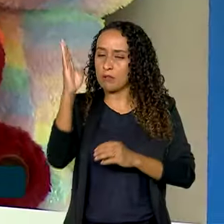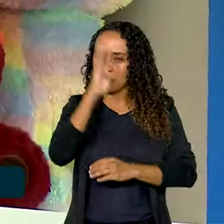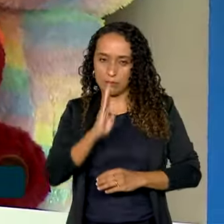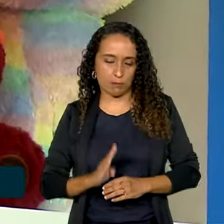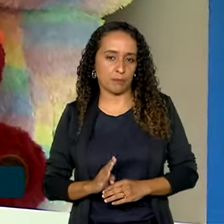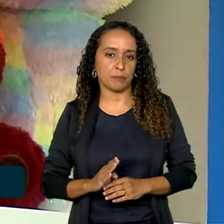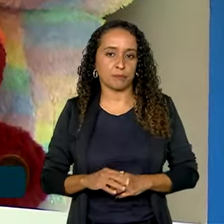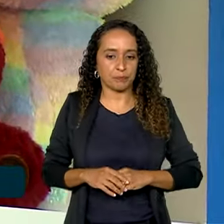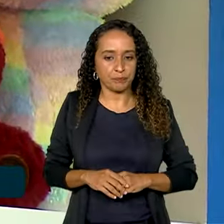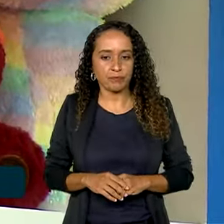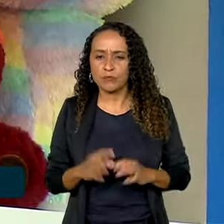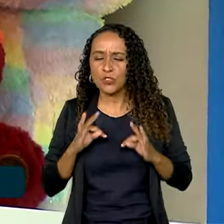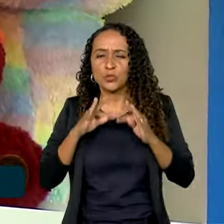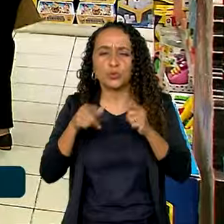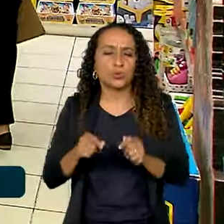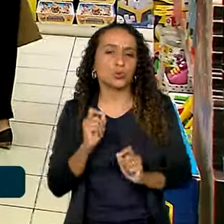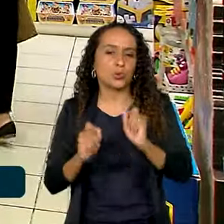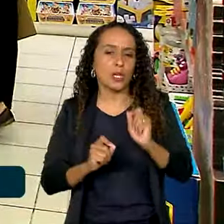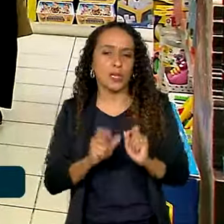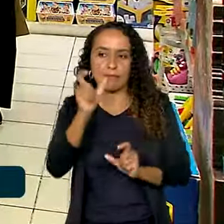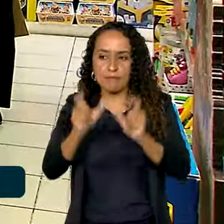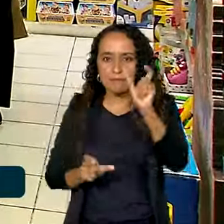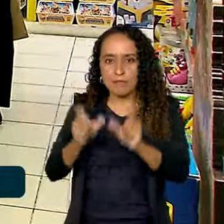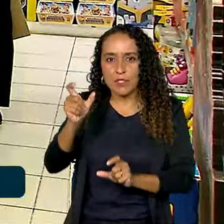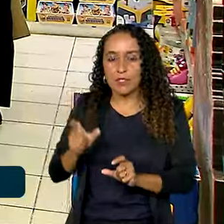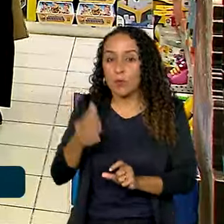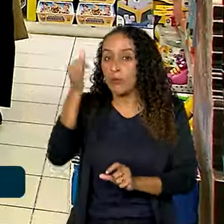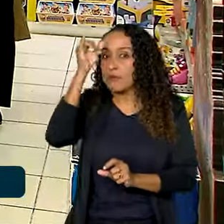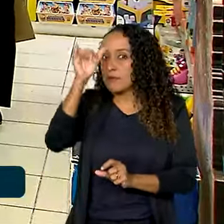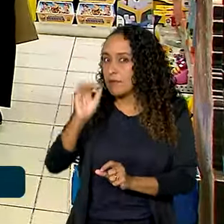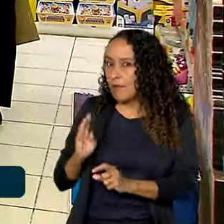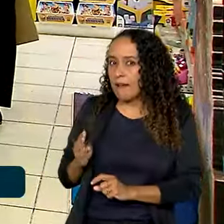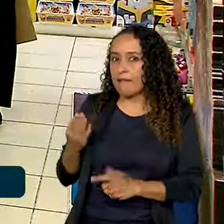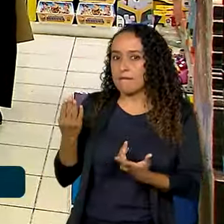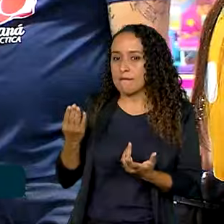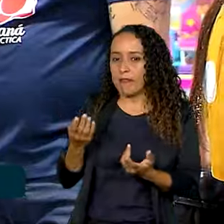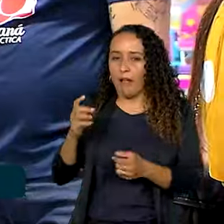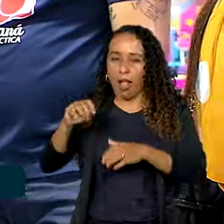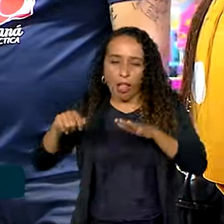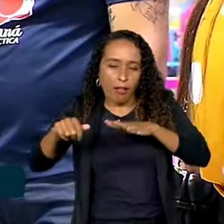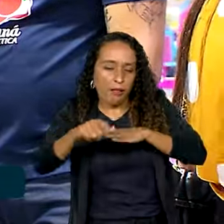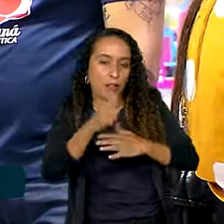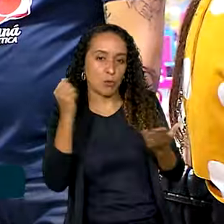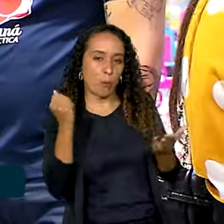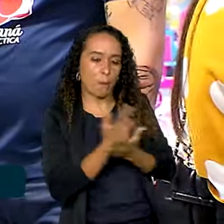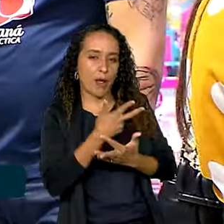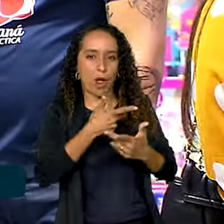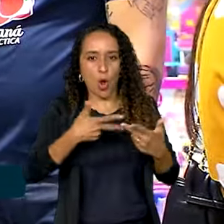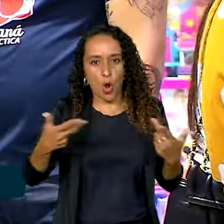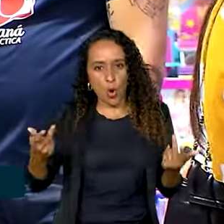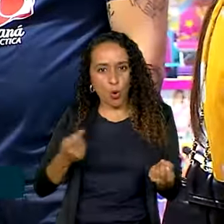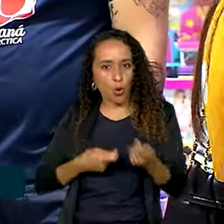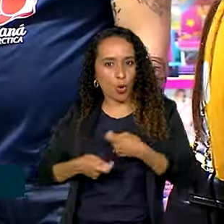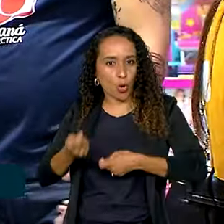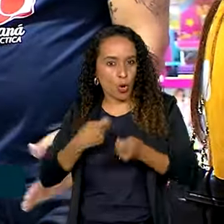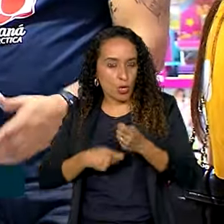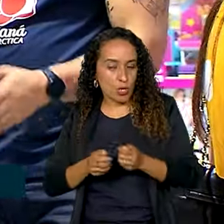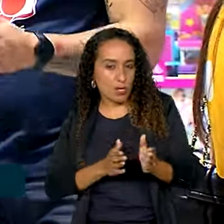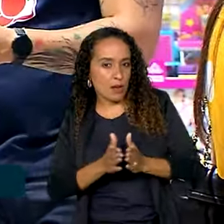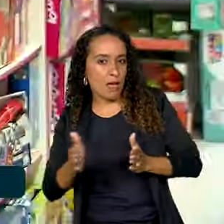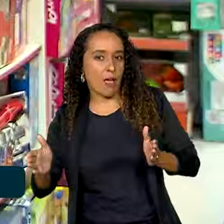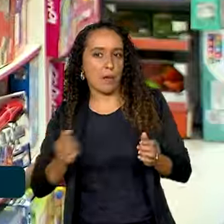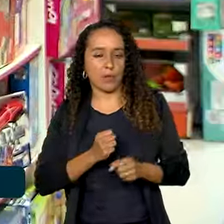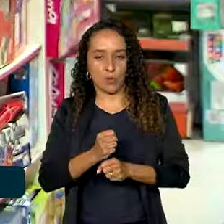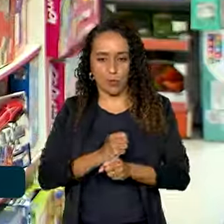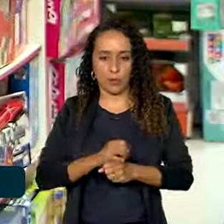Tudo para que o consumidor não seja enganado na hora de comprar produtos comercializados nessa época do